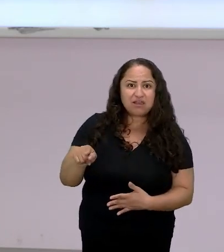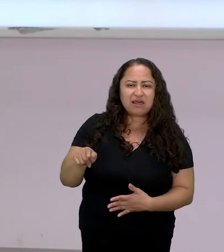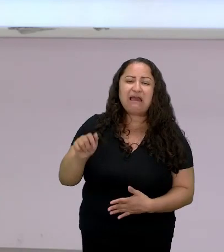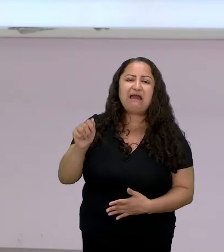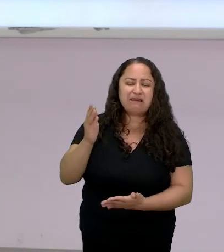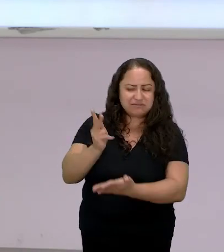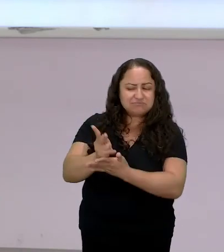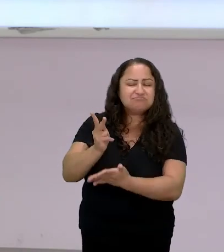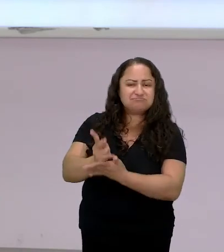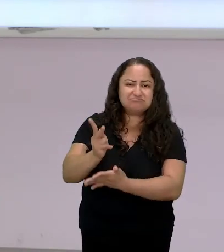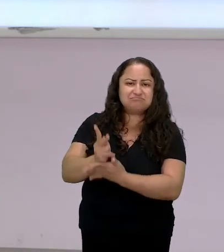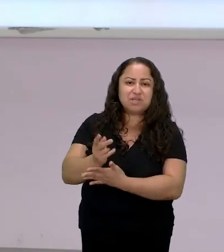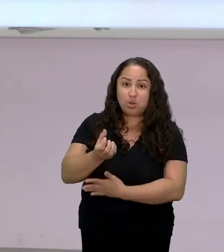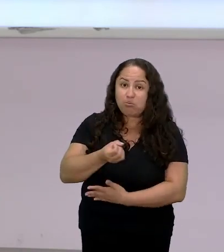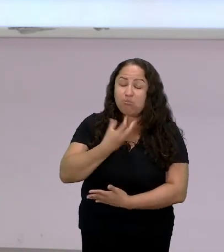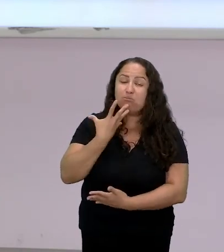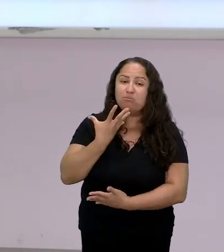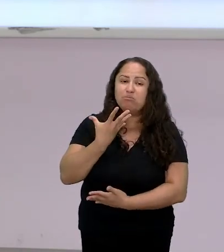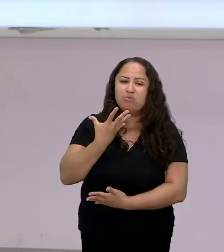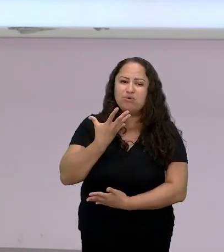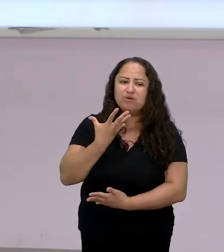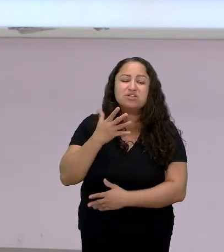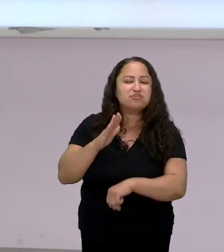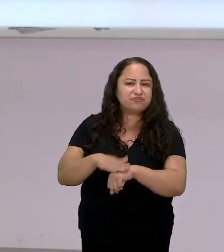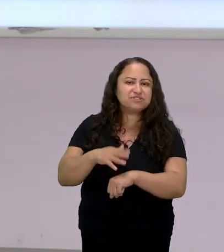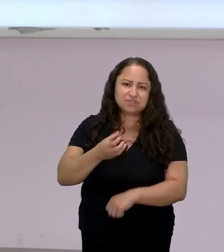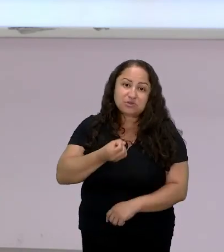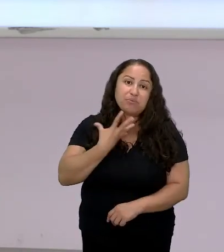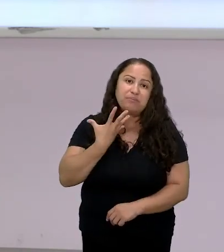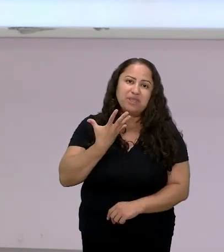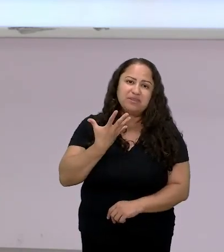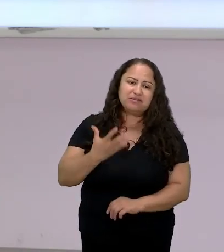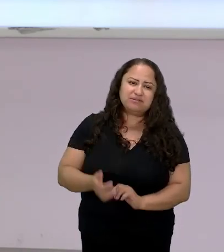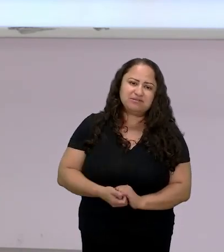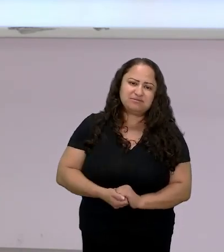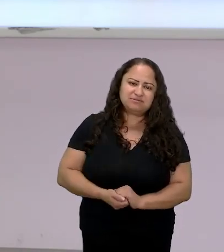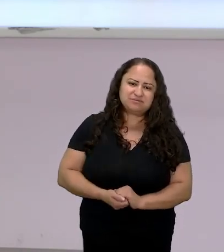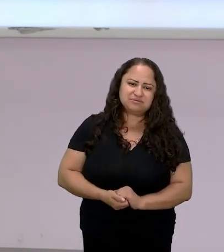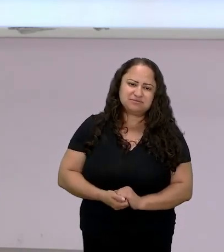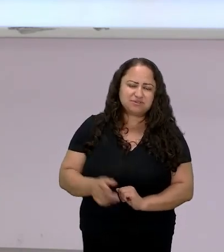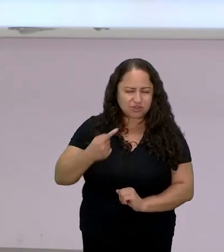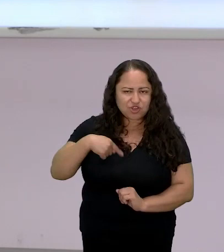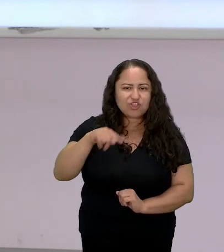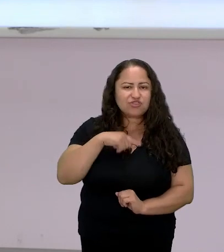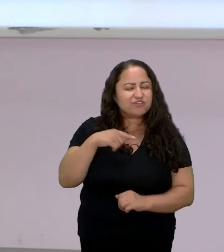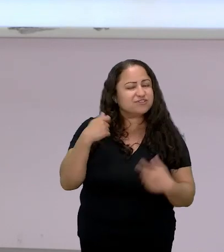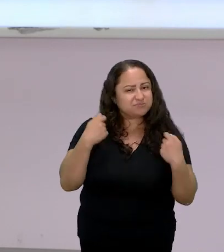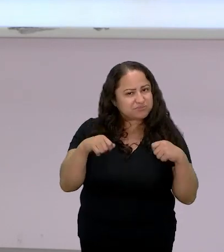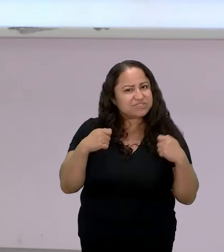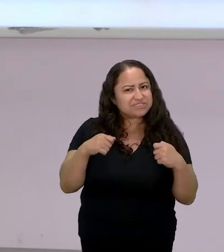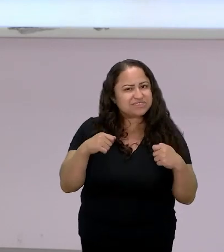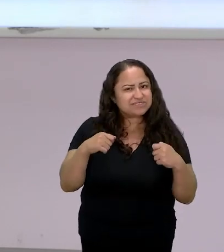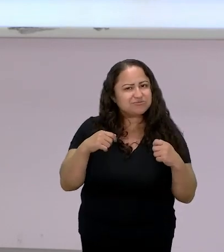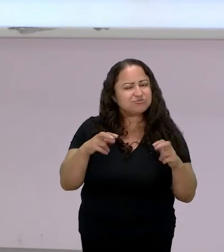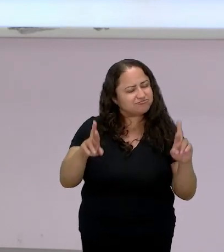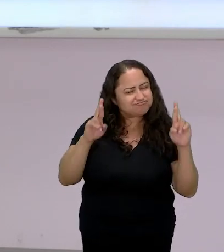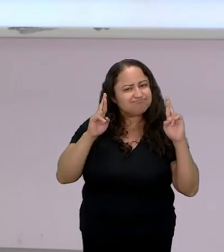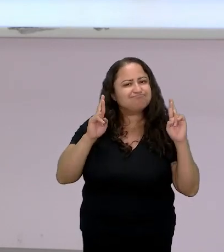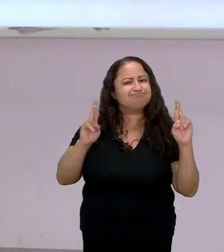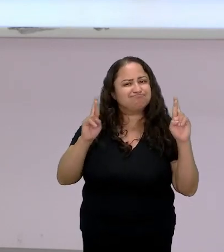continuou sendo boa e fazendo bem então acho que a gente ainda tem que confiar